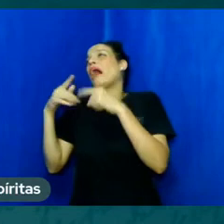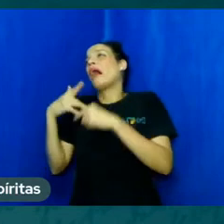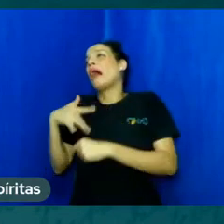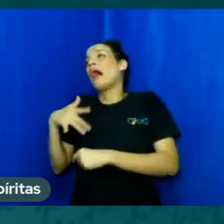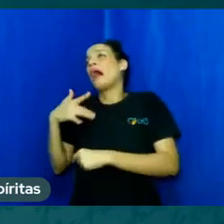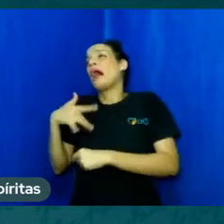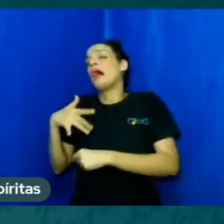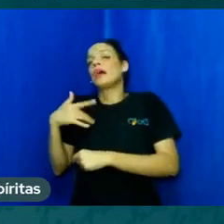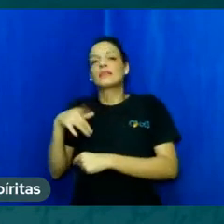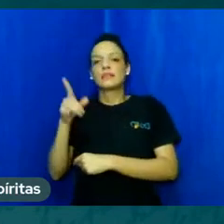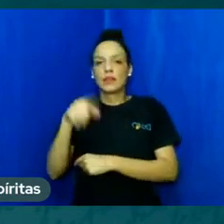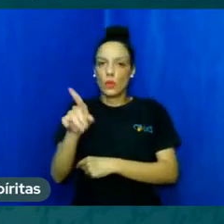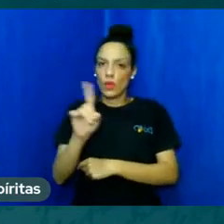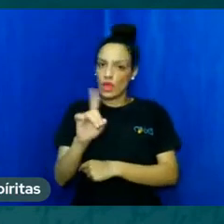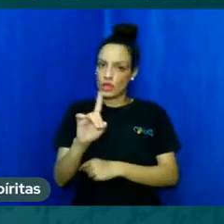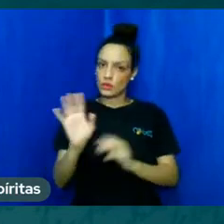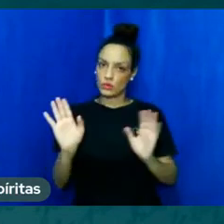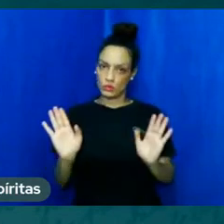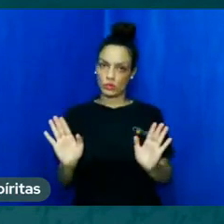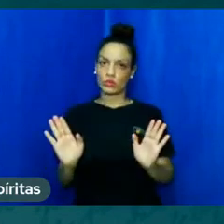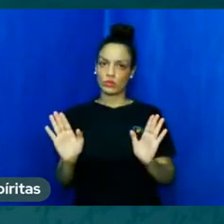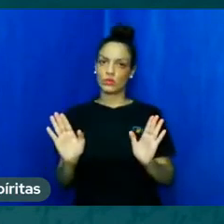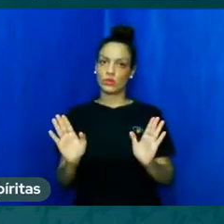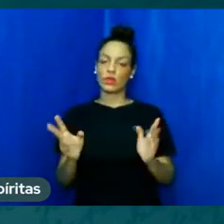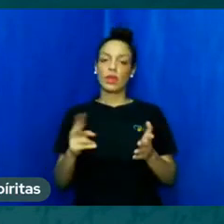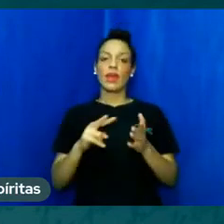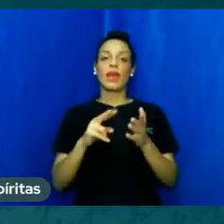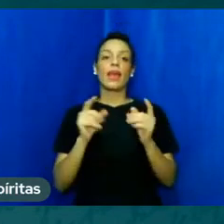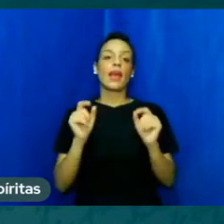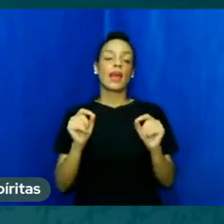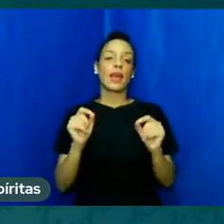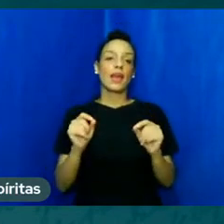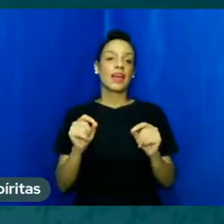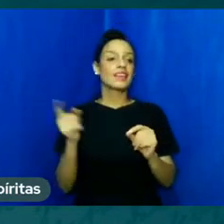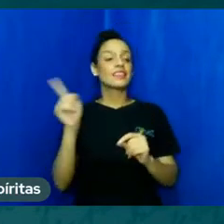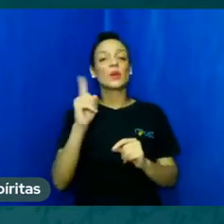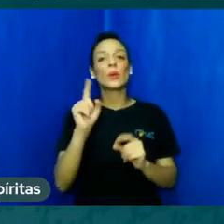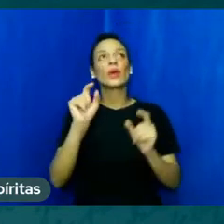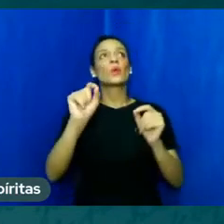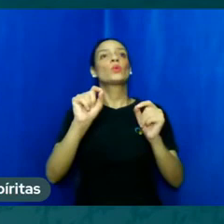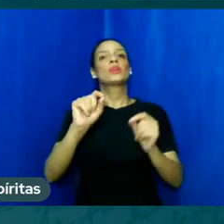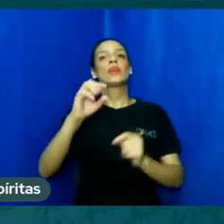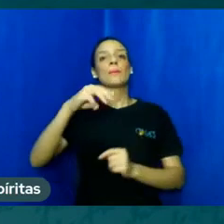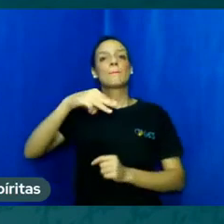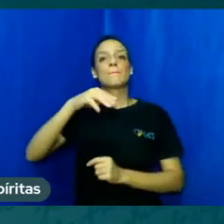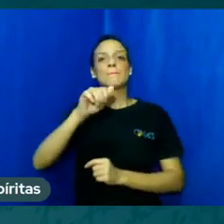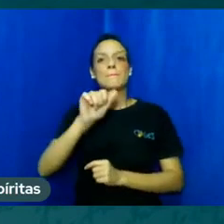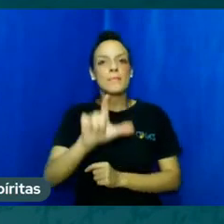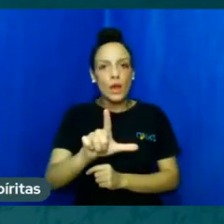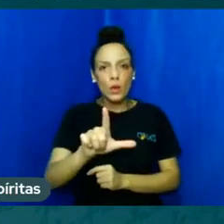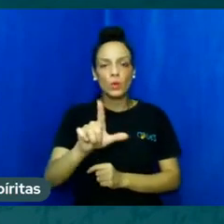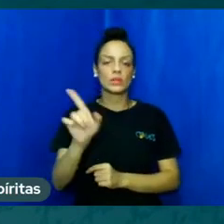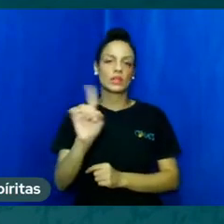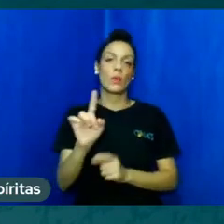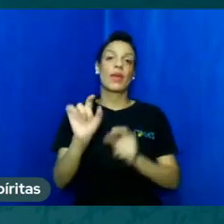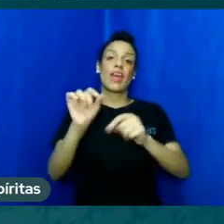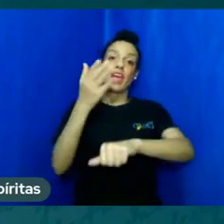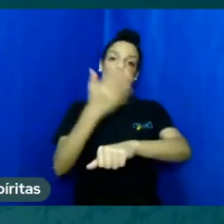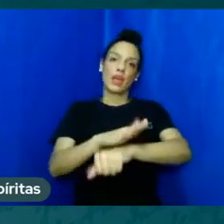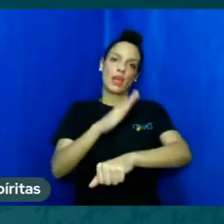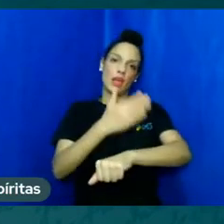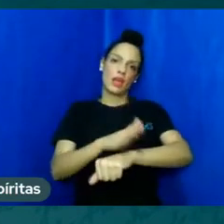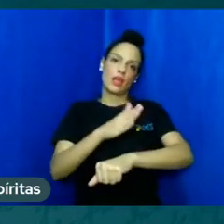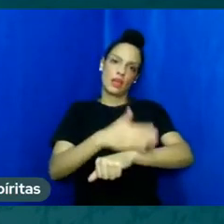que não é o ato não é o mal em si é a sua feitura e nos leva a